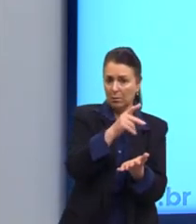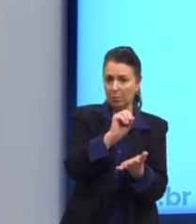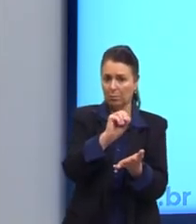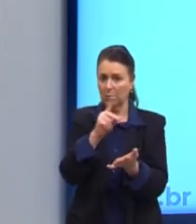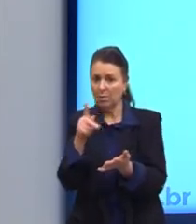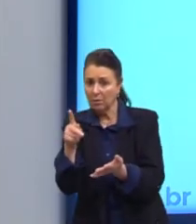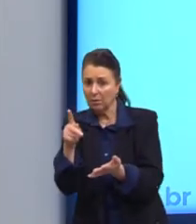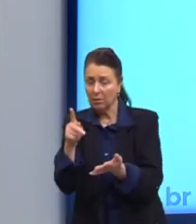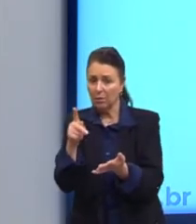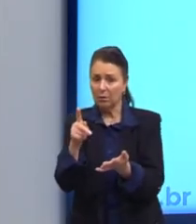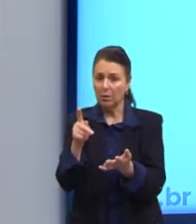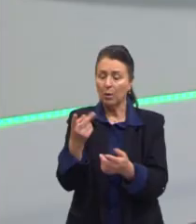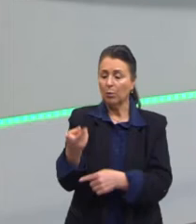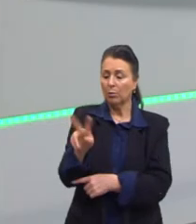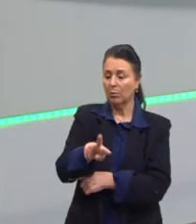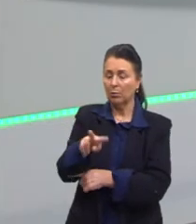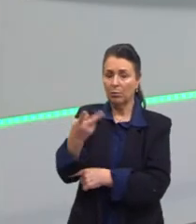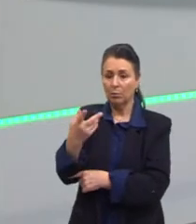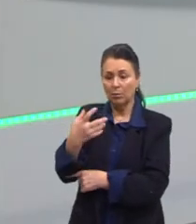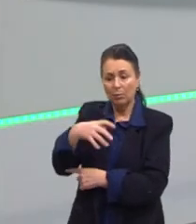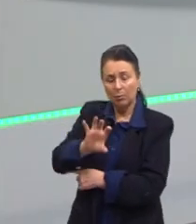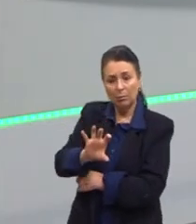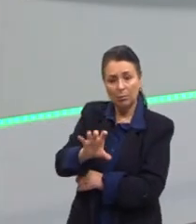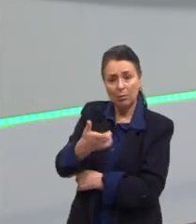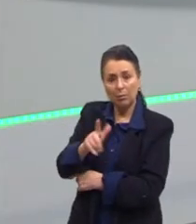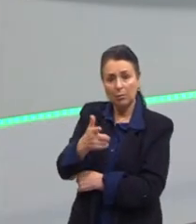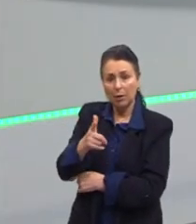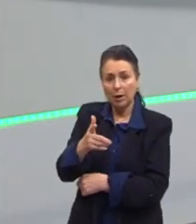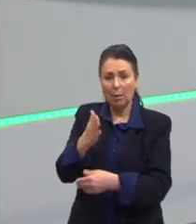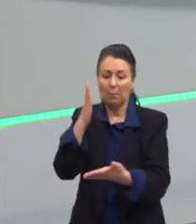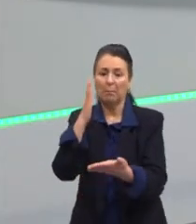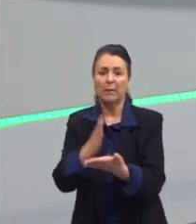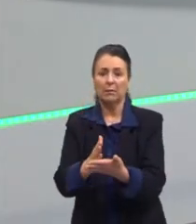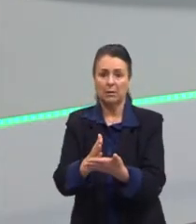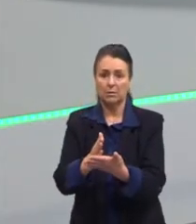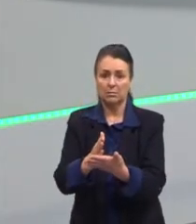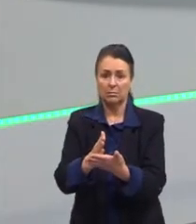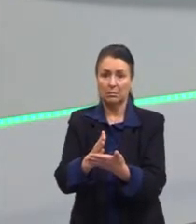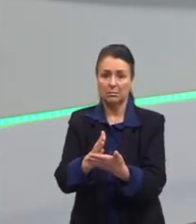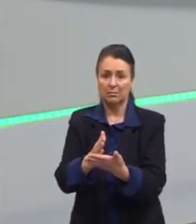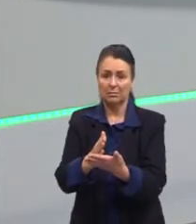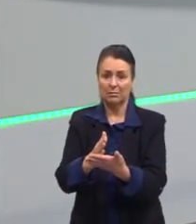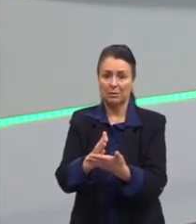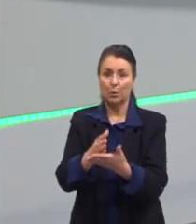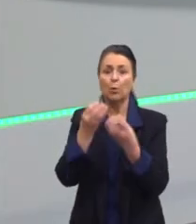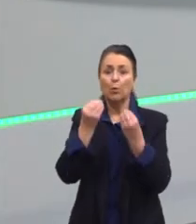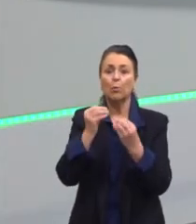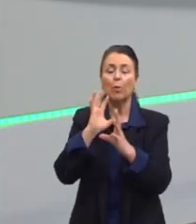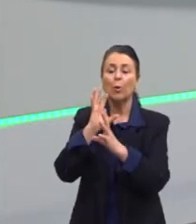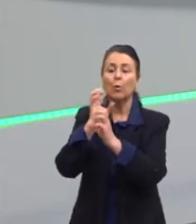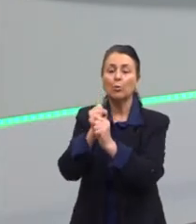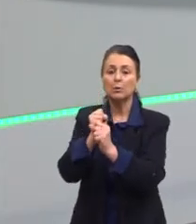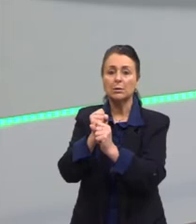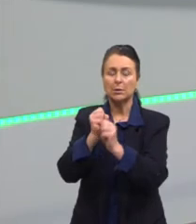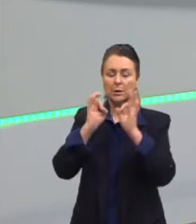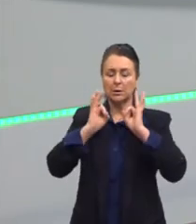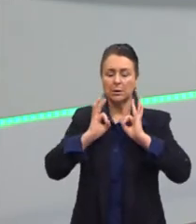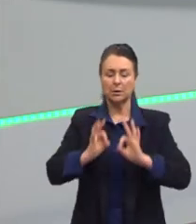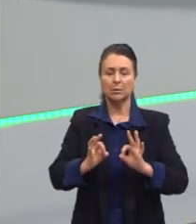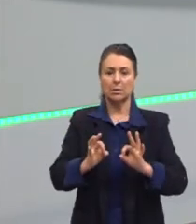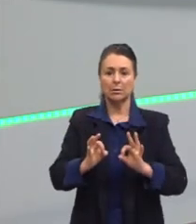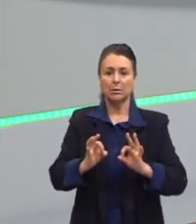Entre os opostos contraditórios, não há meio termo para chegarmos à conclusão exata. Ou talvez,